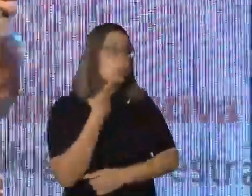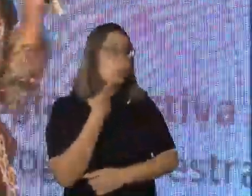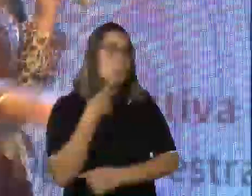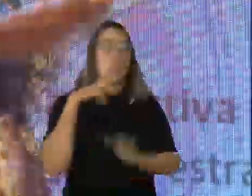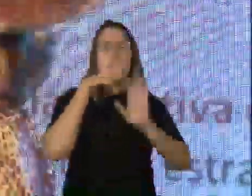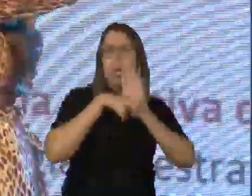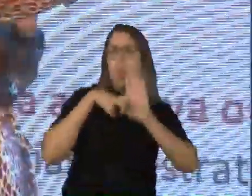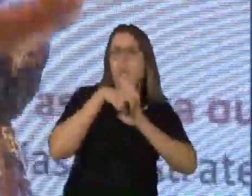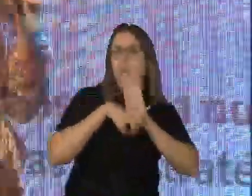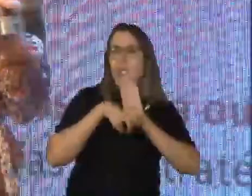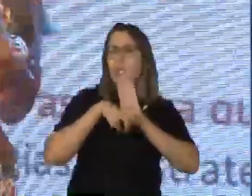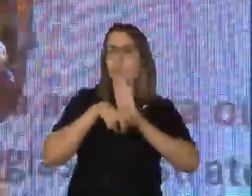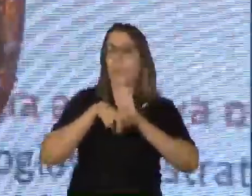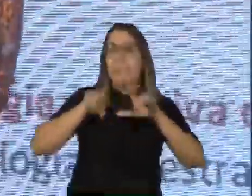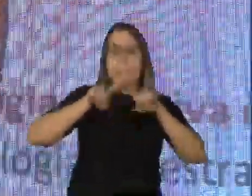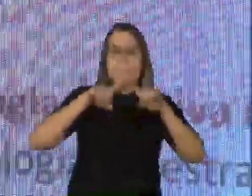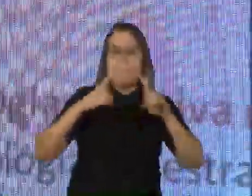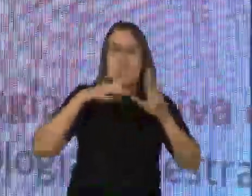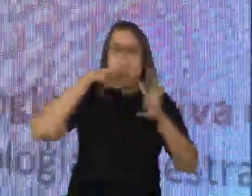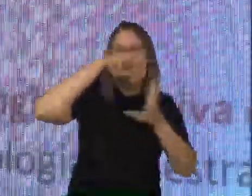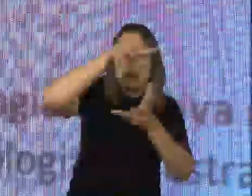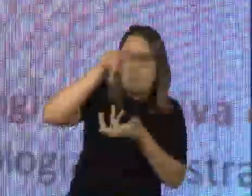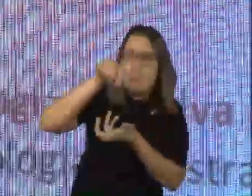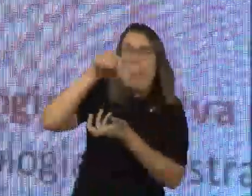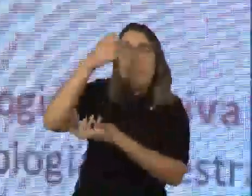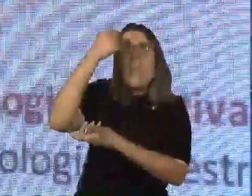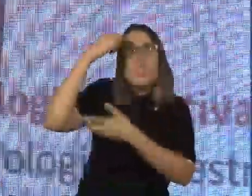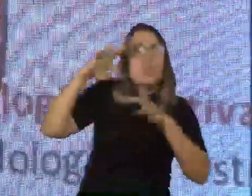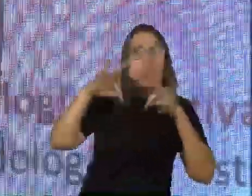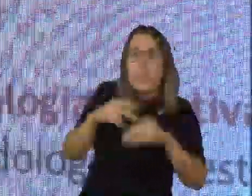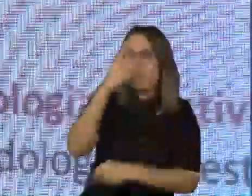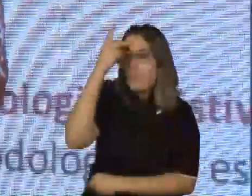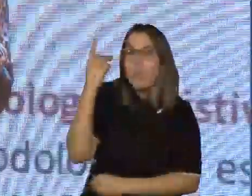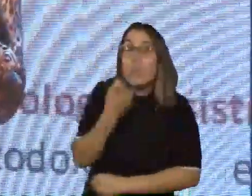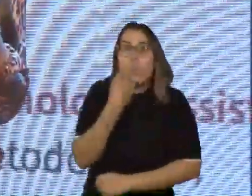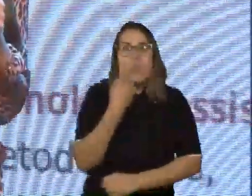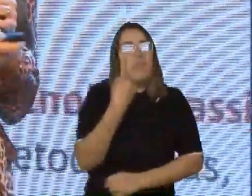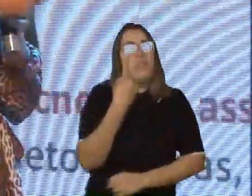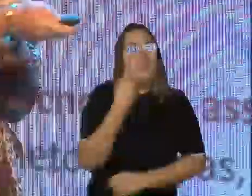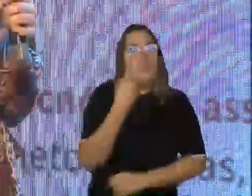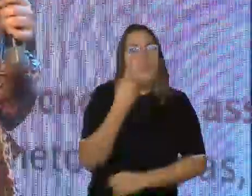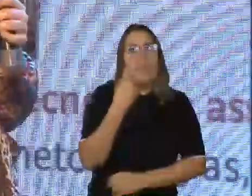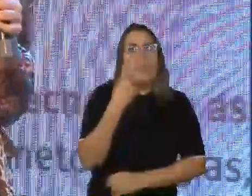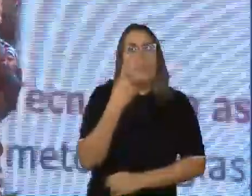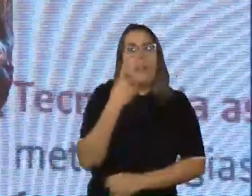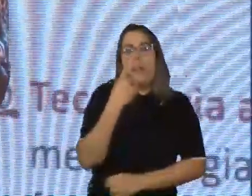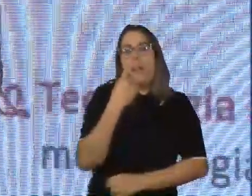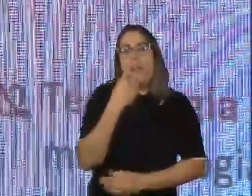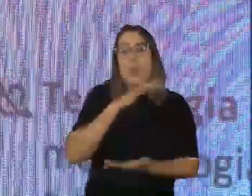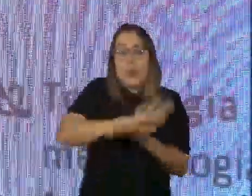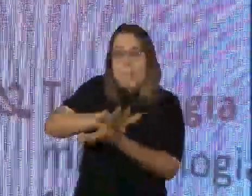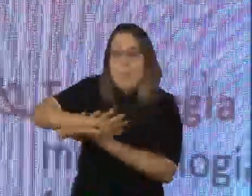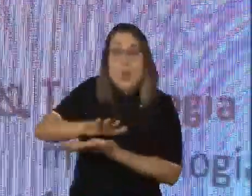cadeirante. O desenho universal, ele pensa em todas as pessoas de uma vez, aí ele não distingue a